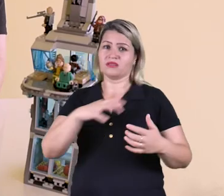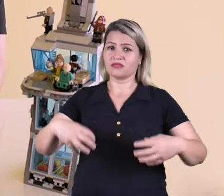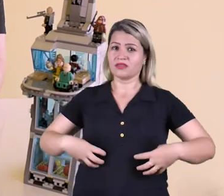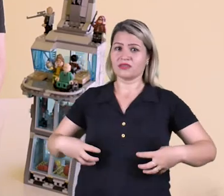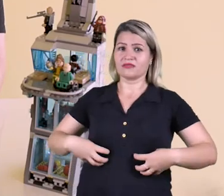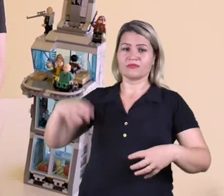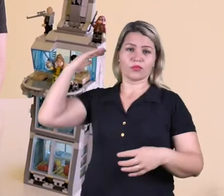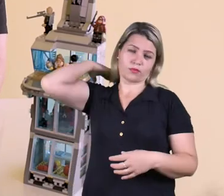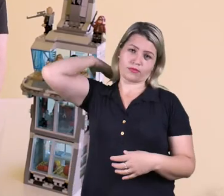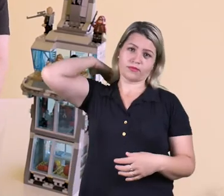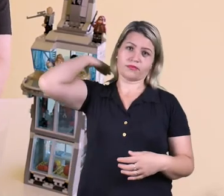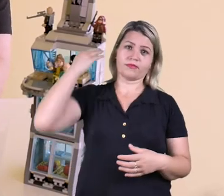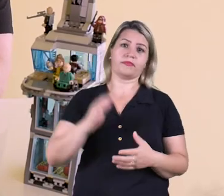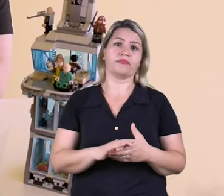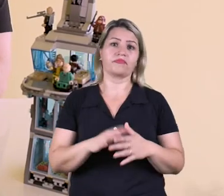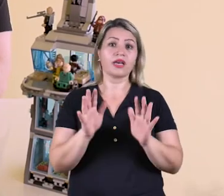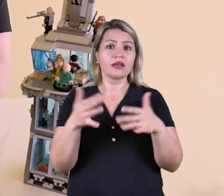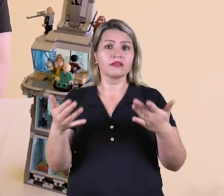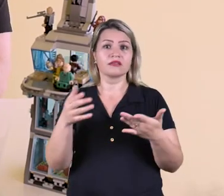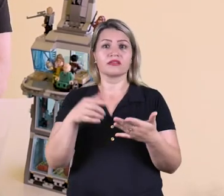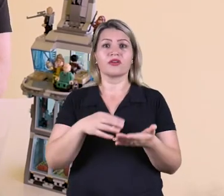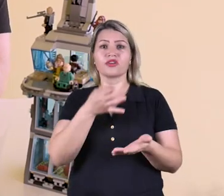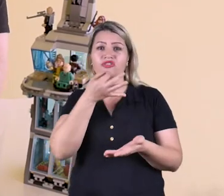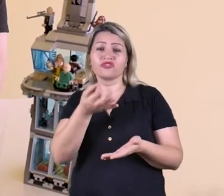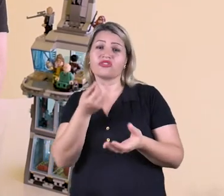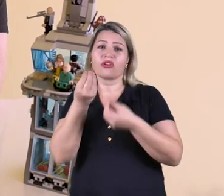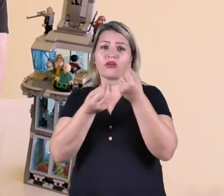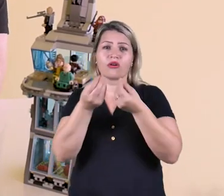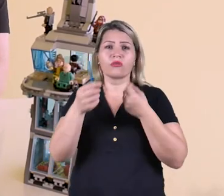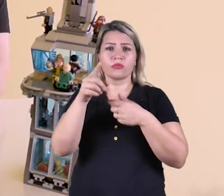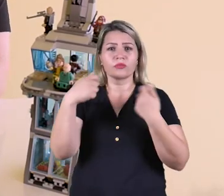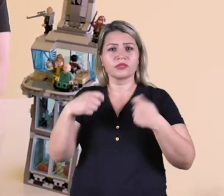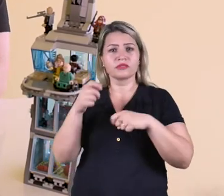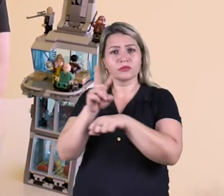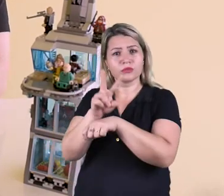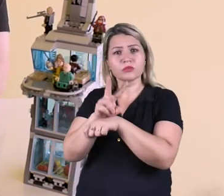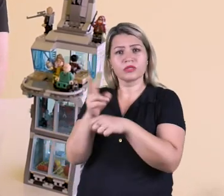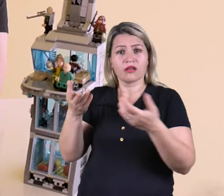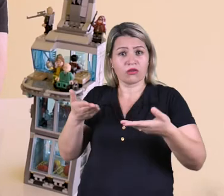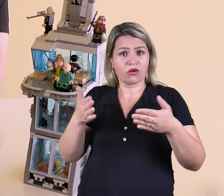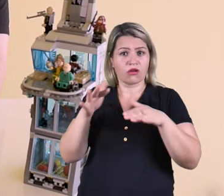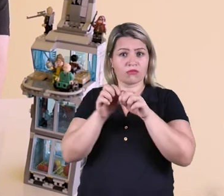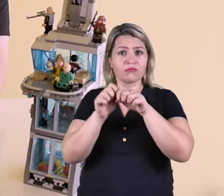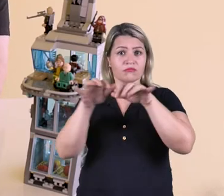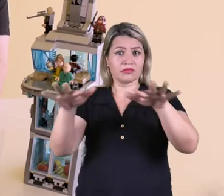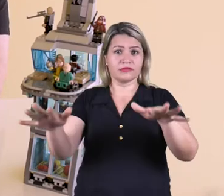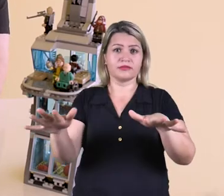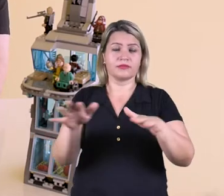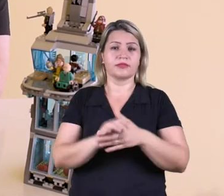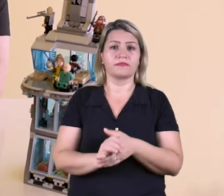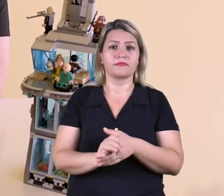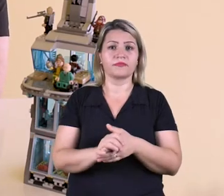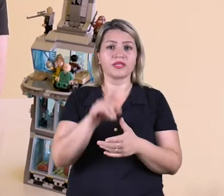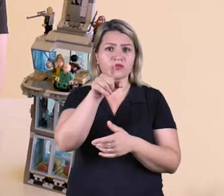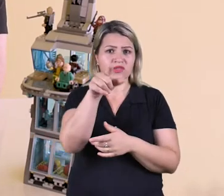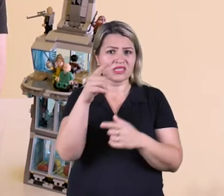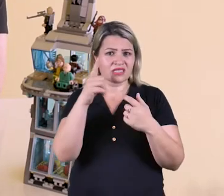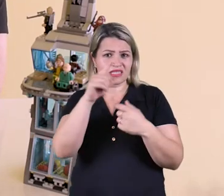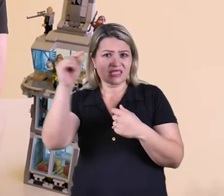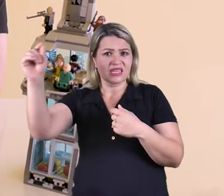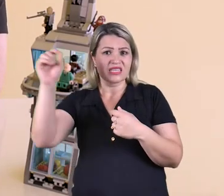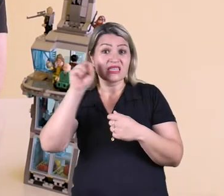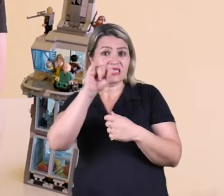e pulmão. Então segue algumas dicas de como você deve se proteger dessa pandemia. Você deve sair só se for